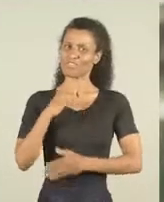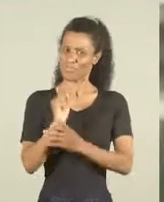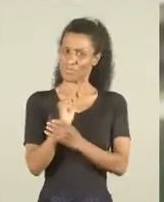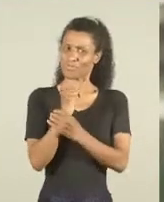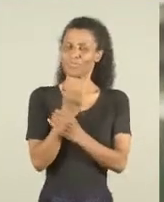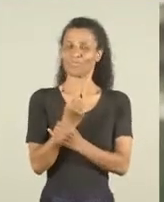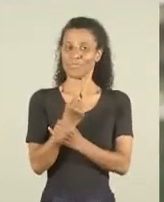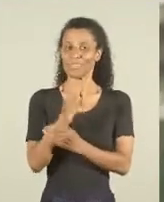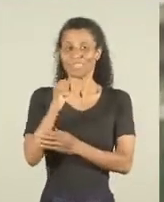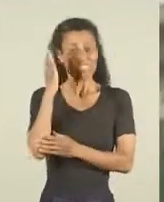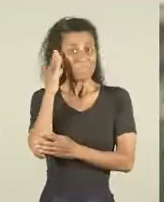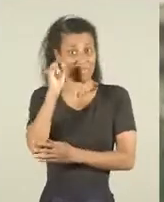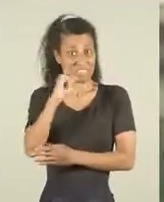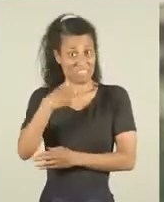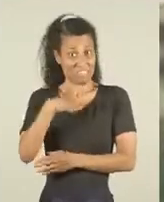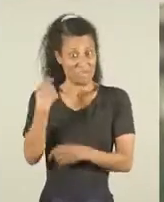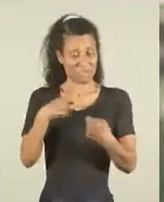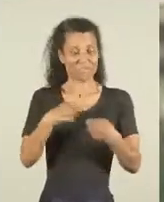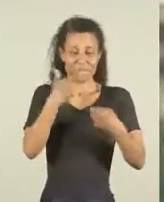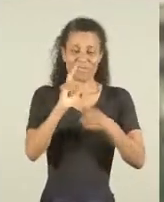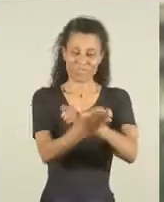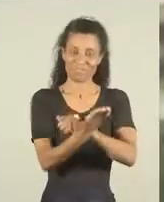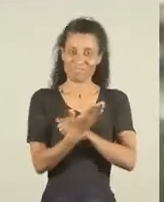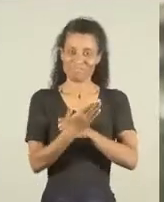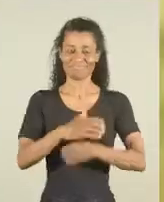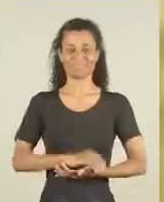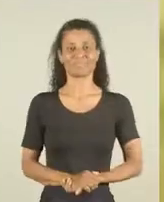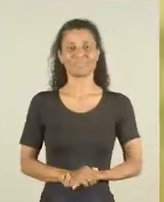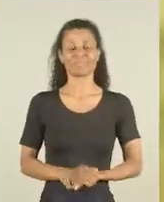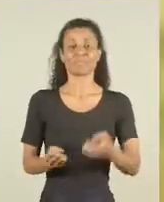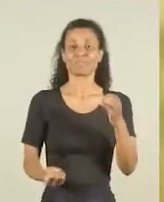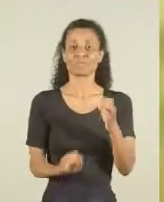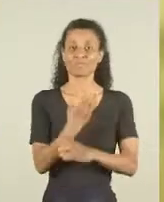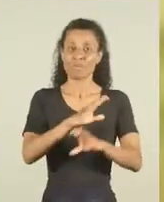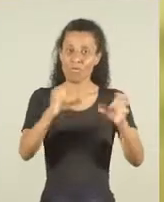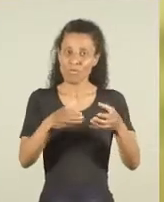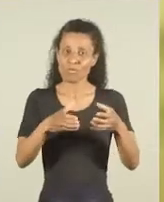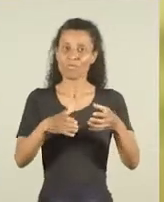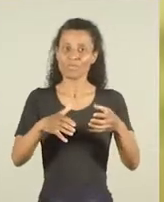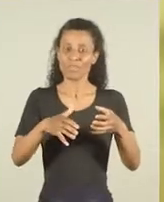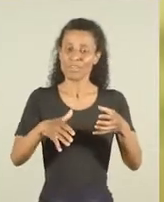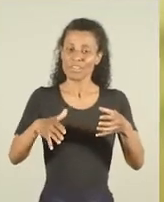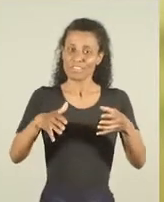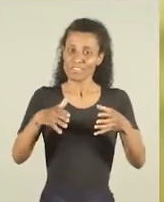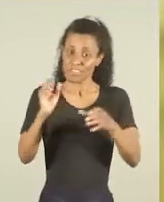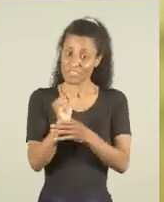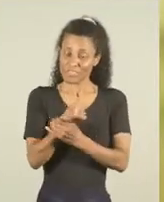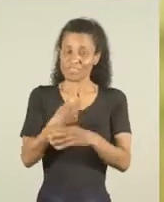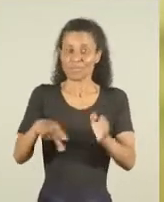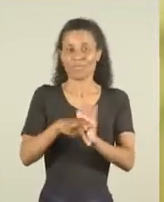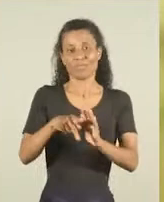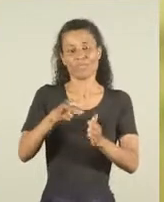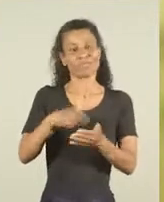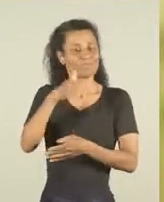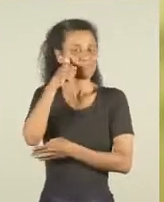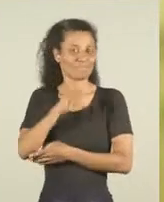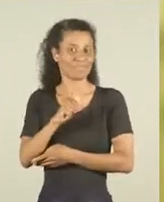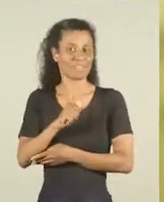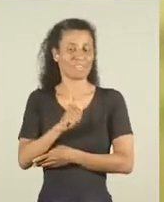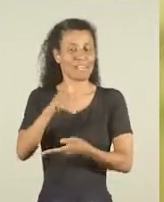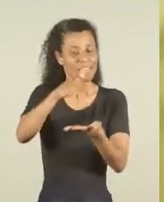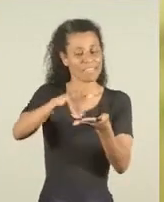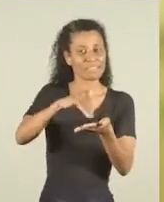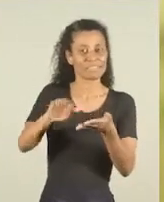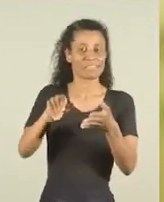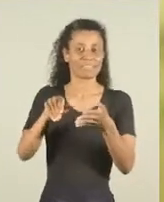protegida e saber que se eu precisar, eu tenho a quem recorrer. Nós vamos criar o Comitê de Segurança da Mulher na Secretaria